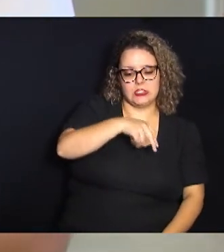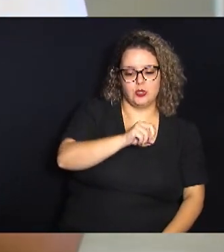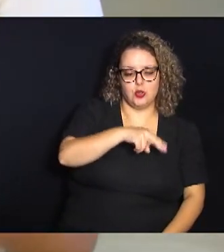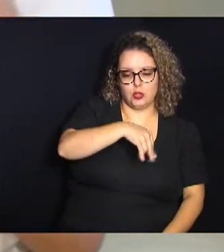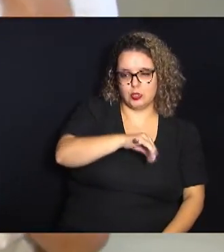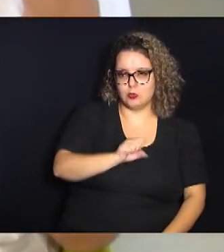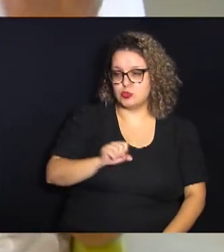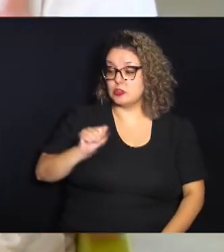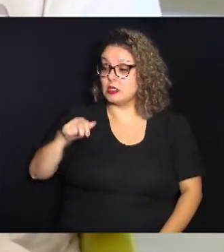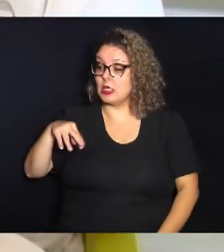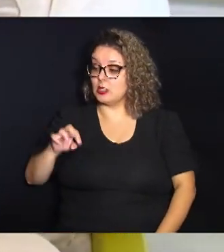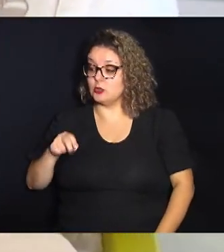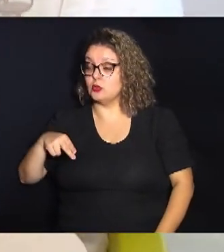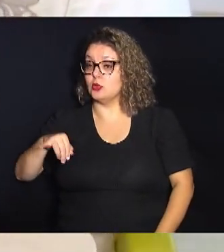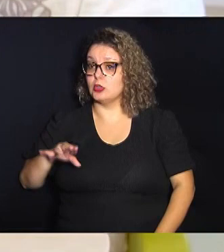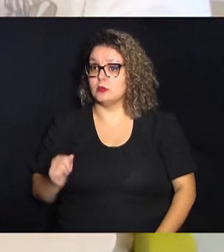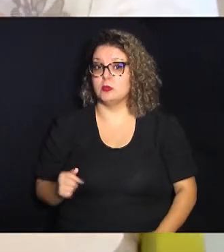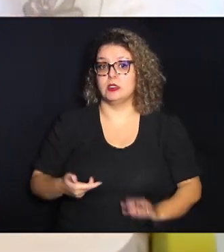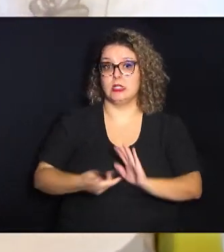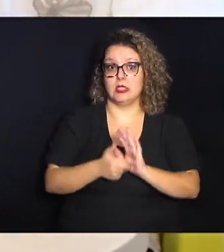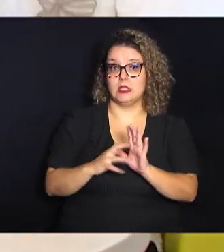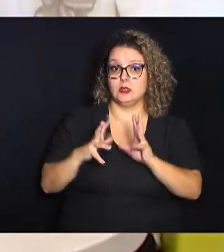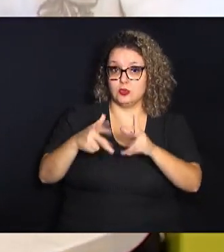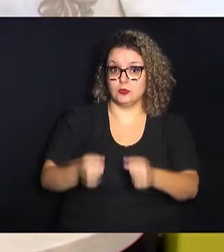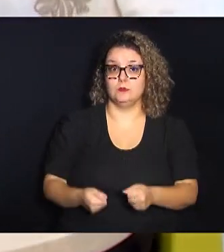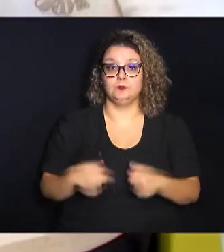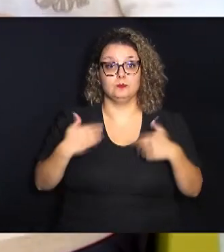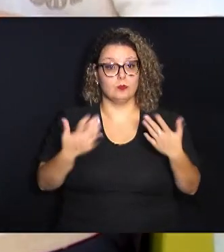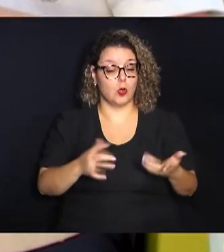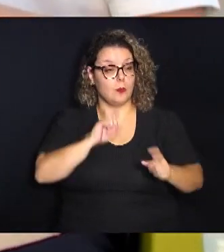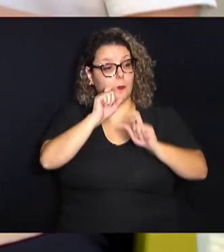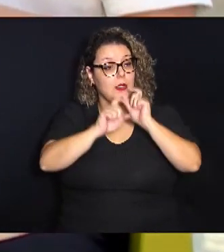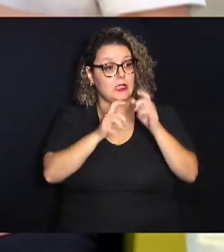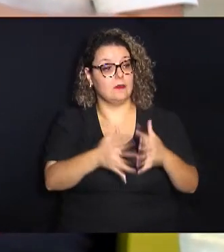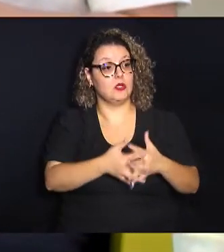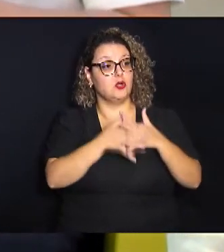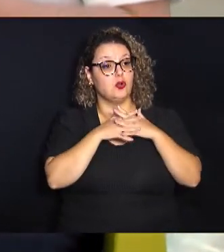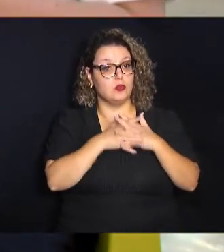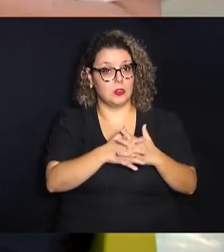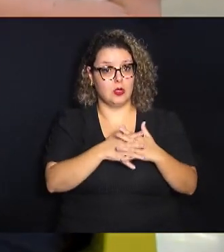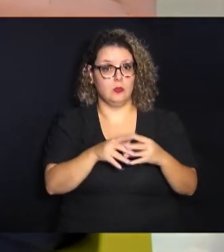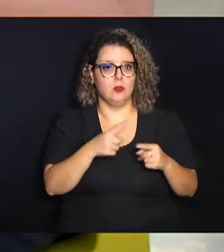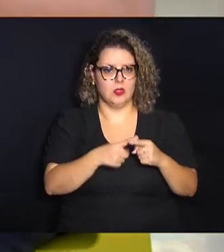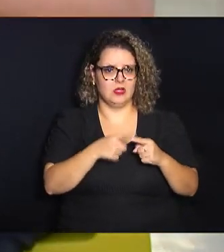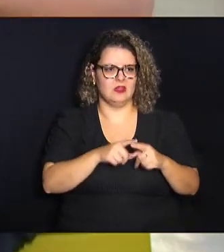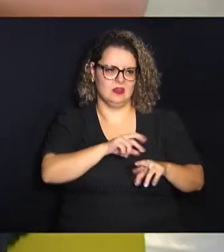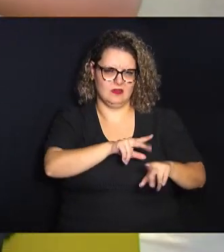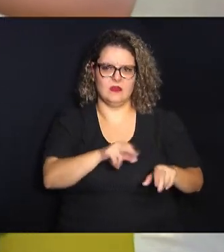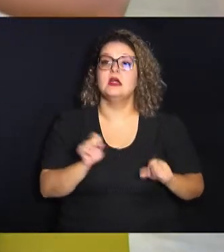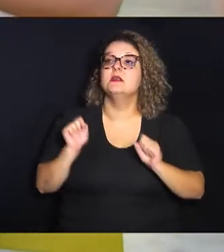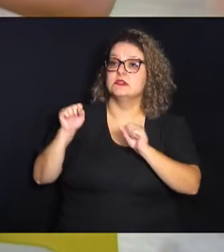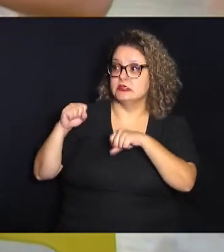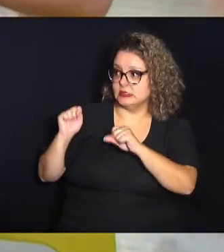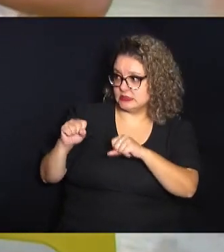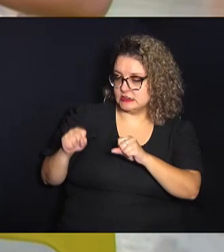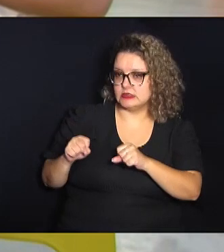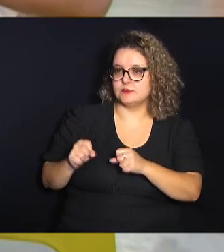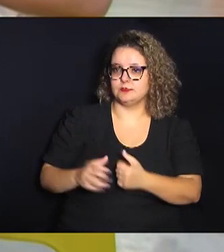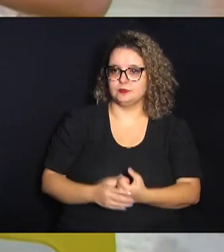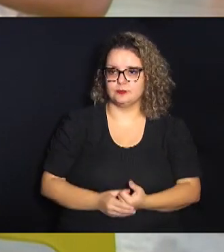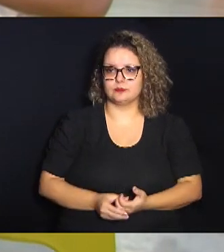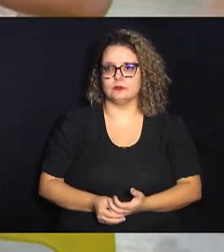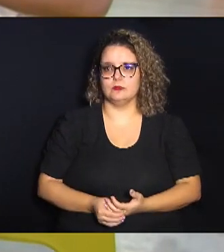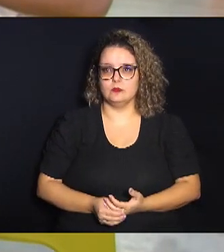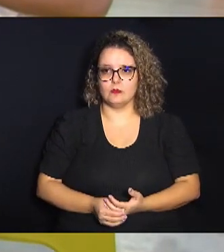daquela daquela significação bom palavras que confundem porque tem bastante né professor é uma aí que está